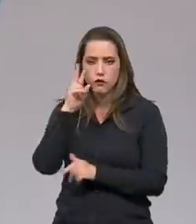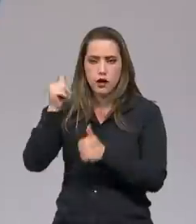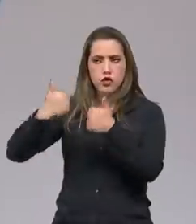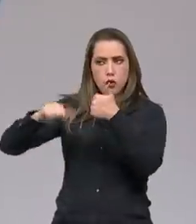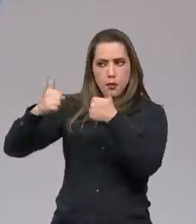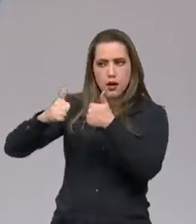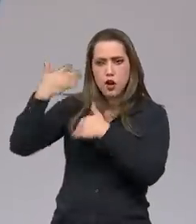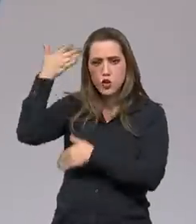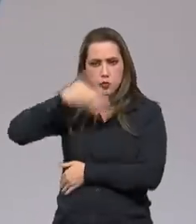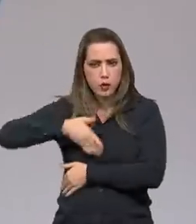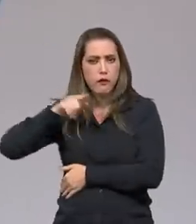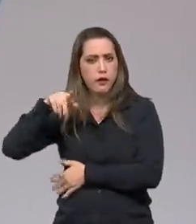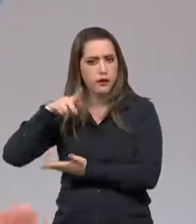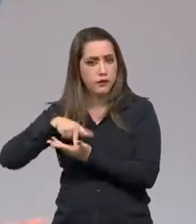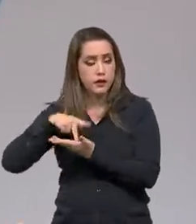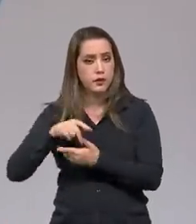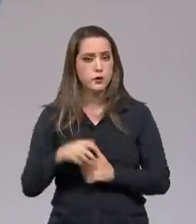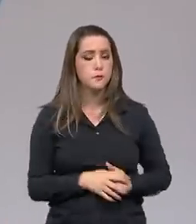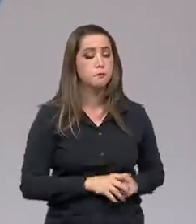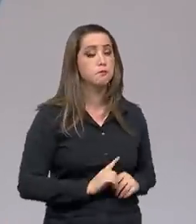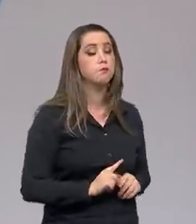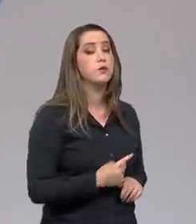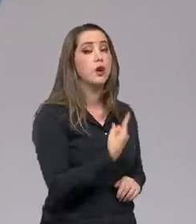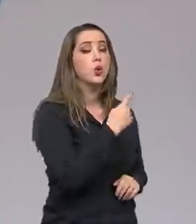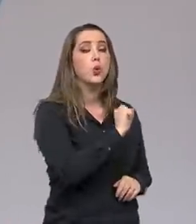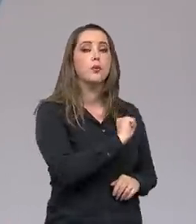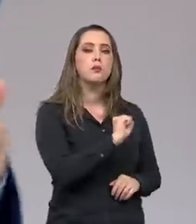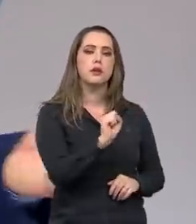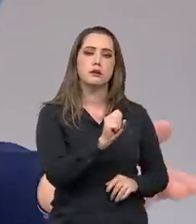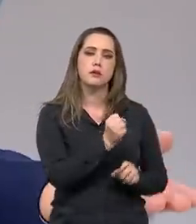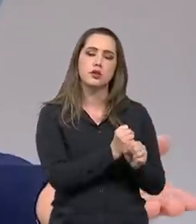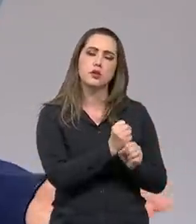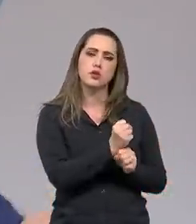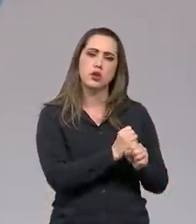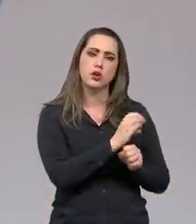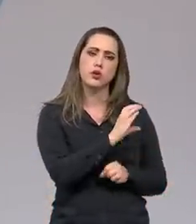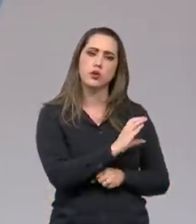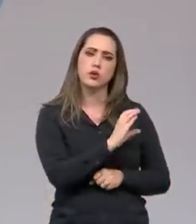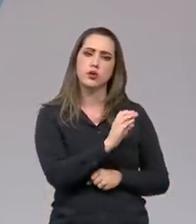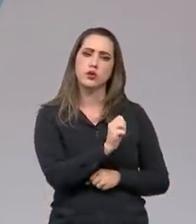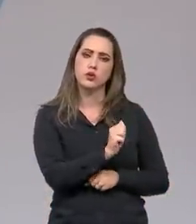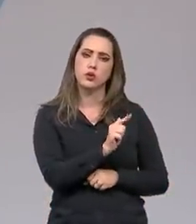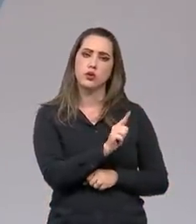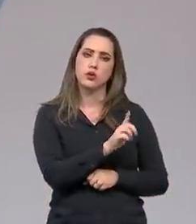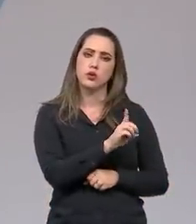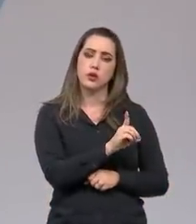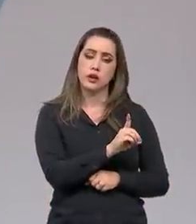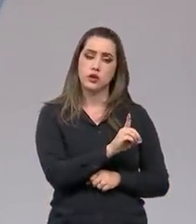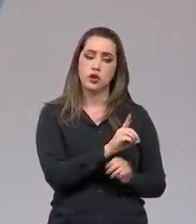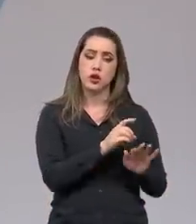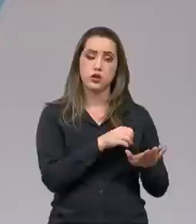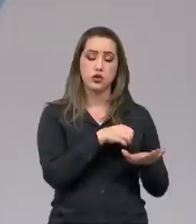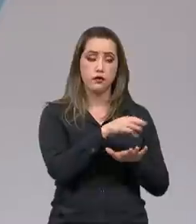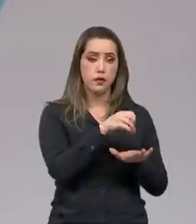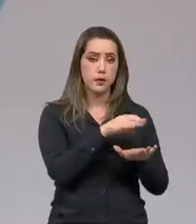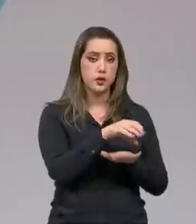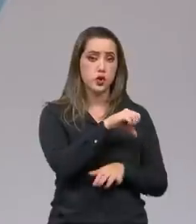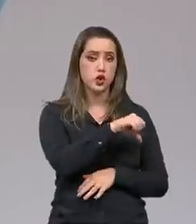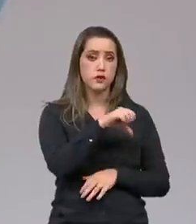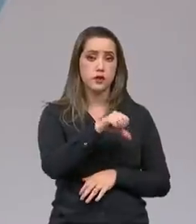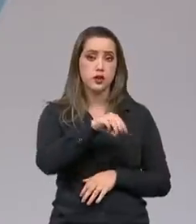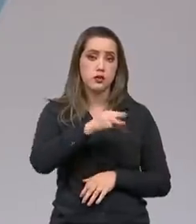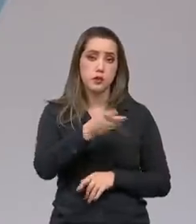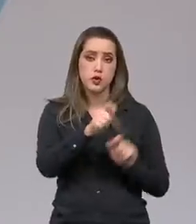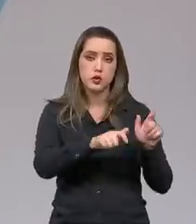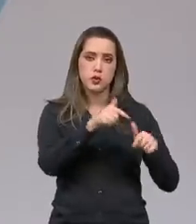primeiro semestre do ano, o Caged indicou quase 99 milhões de brasileiros ocupados.